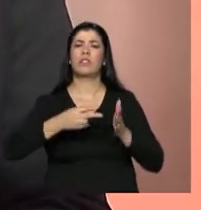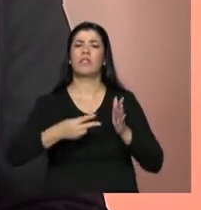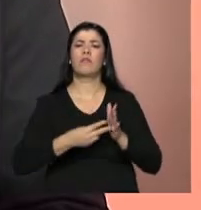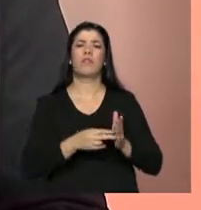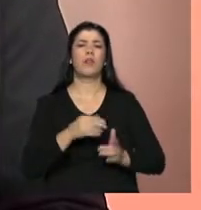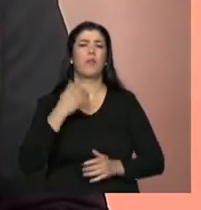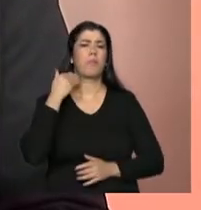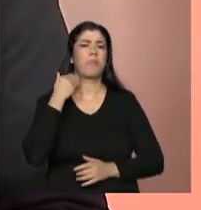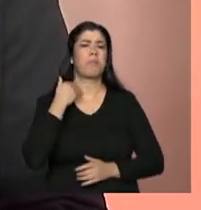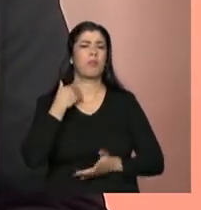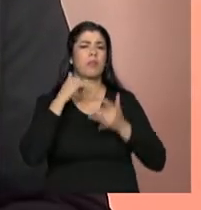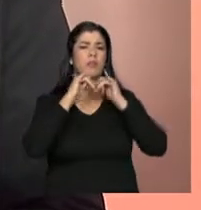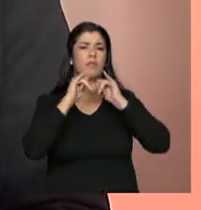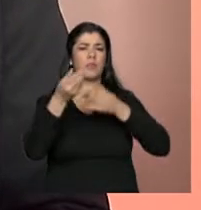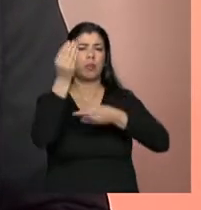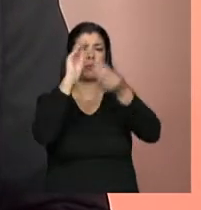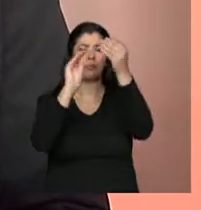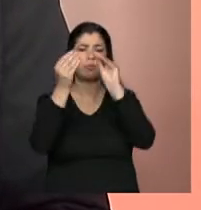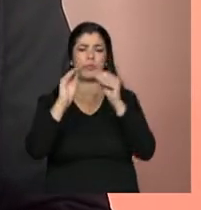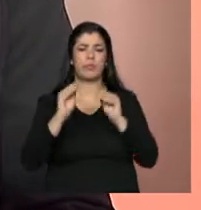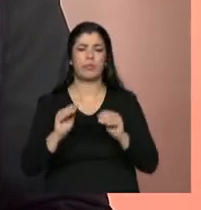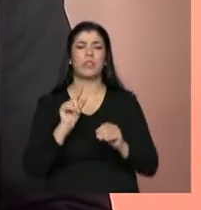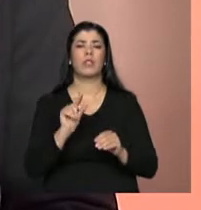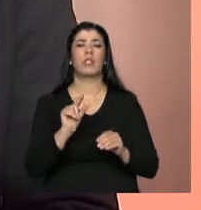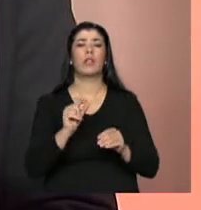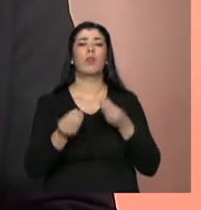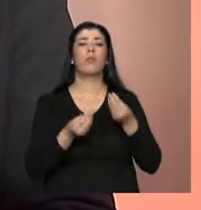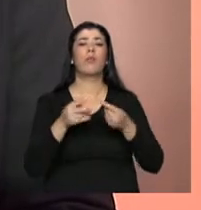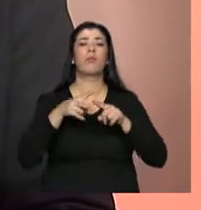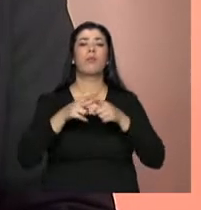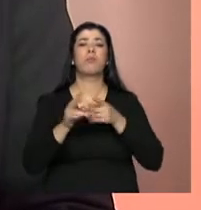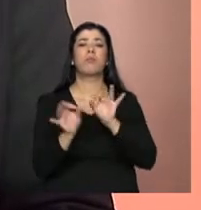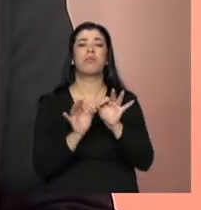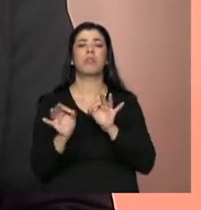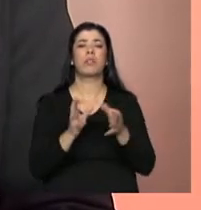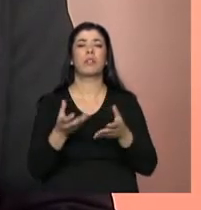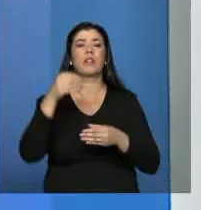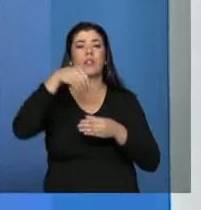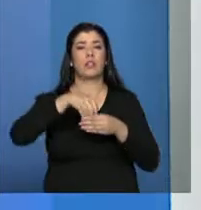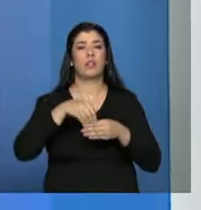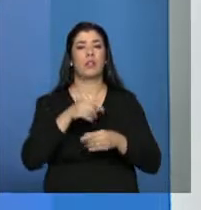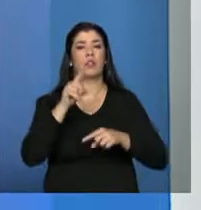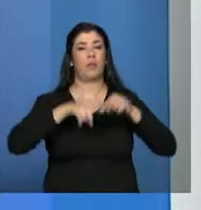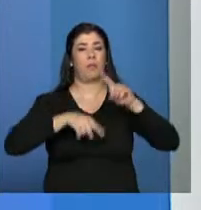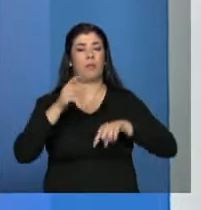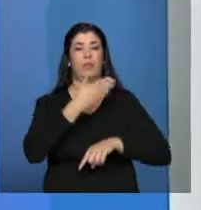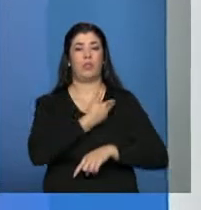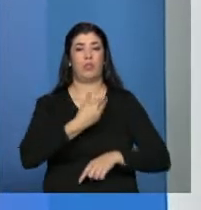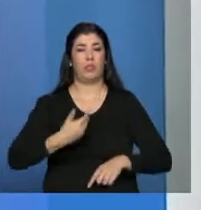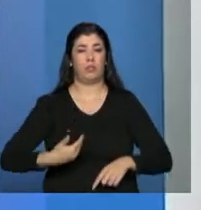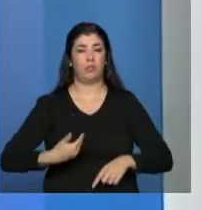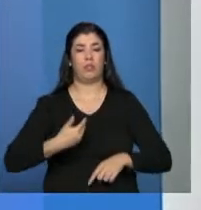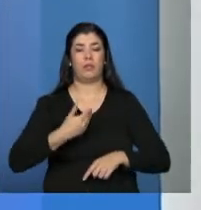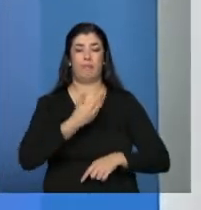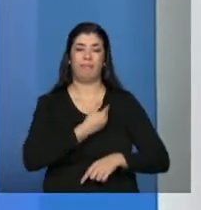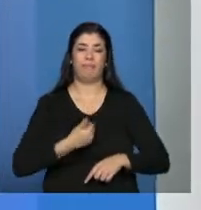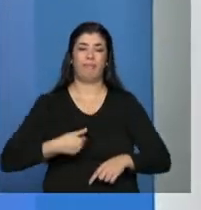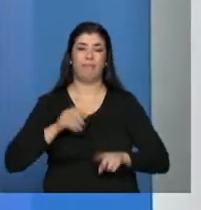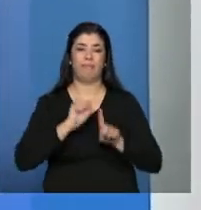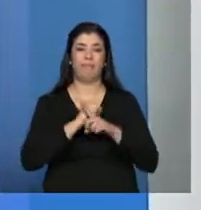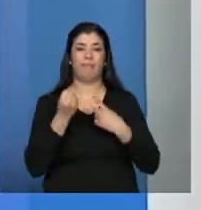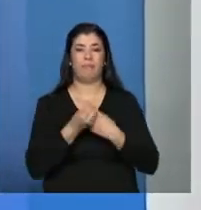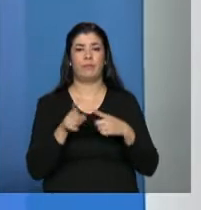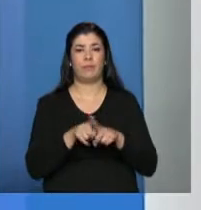falasse da importância, né, desse mecanismo para a política de assistência social. Eu quero, inclusive, Carla, aproveitar a oportunidade e